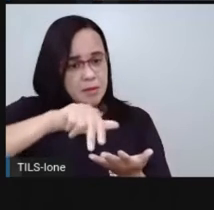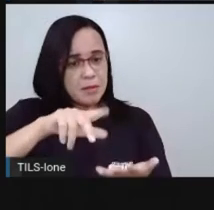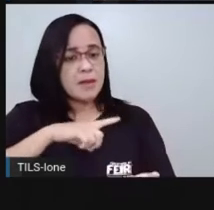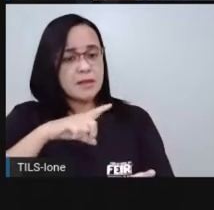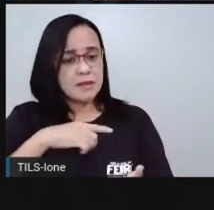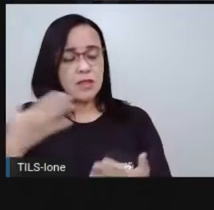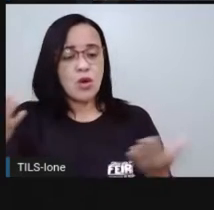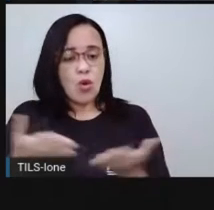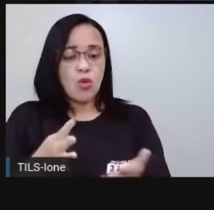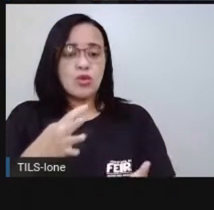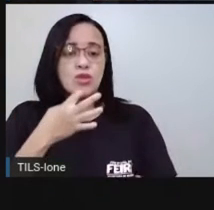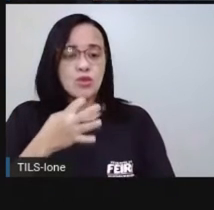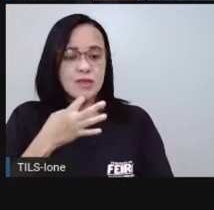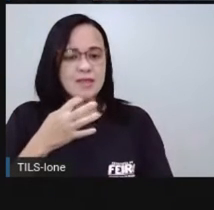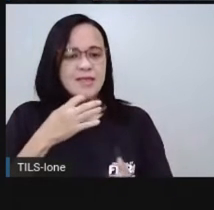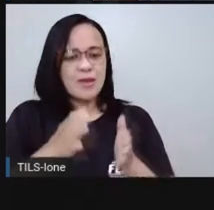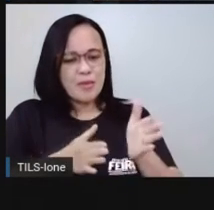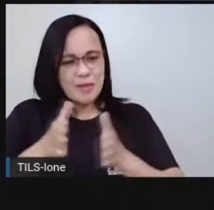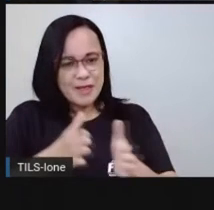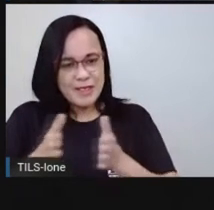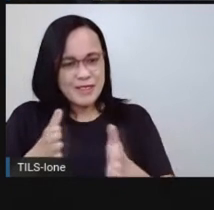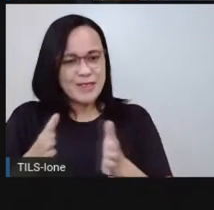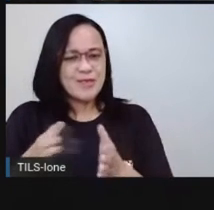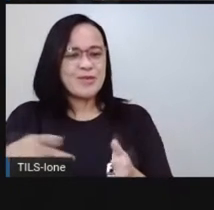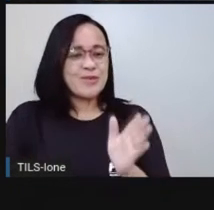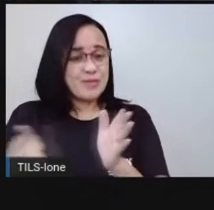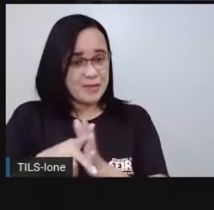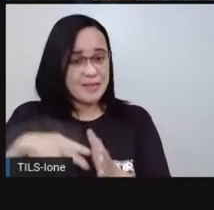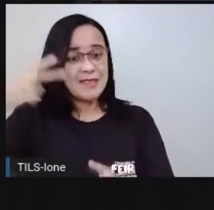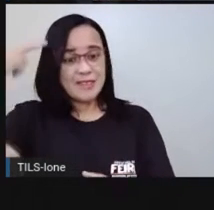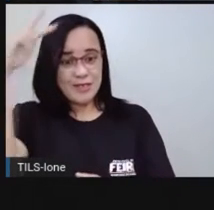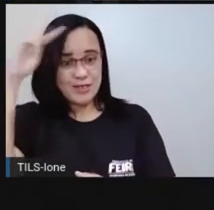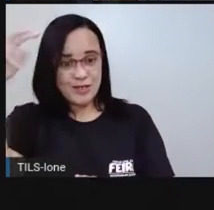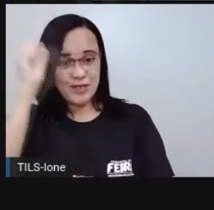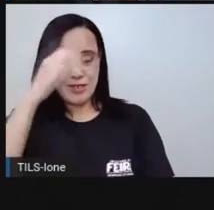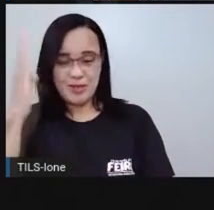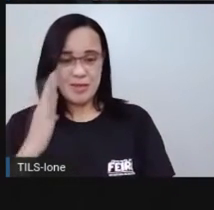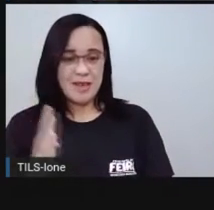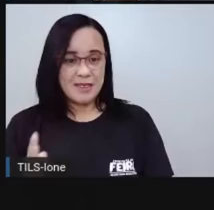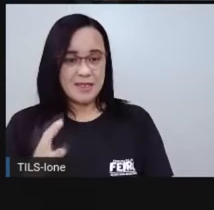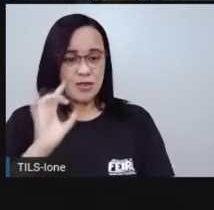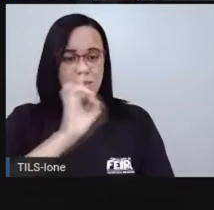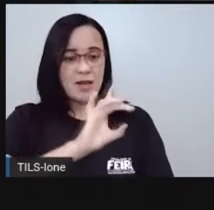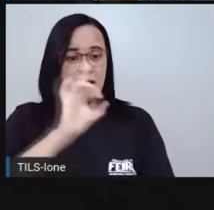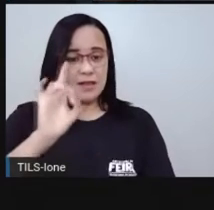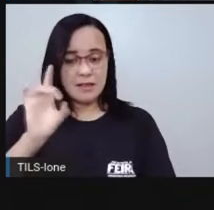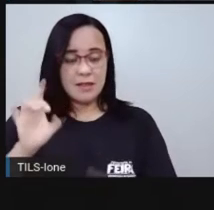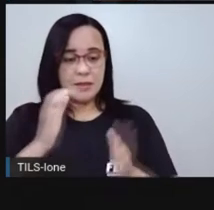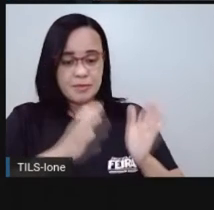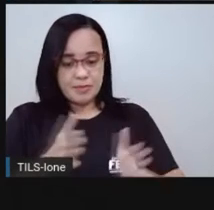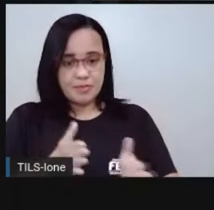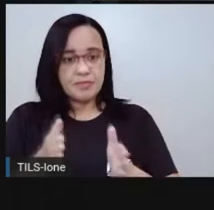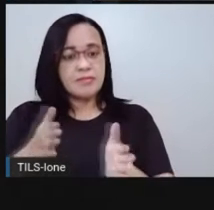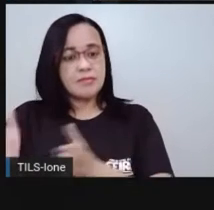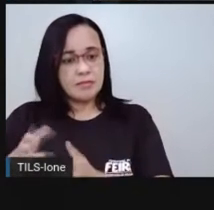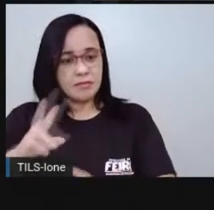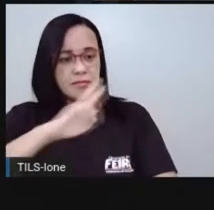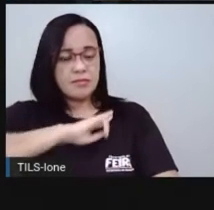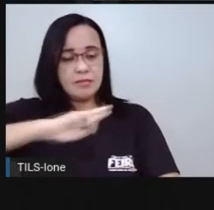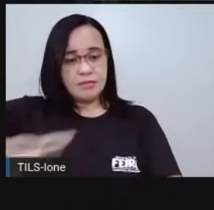história e os episódios mais marcantes de cada fase dessas da nossa República.